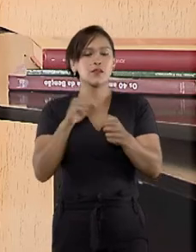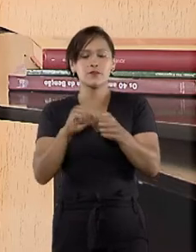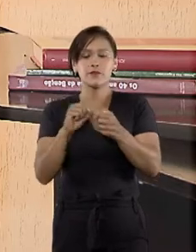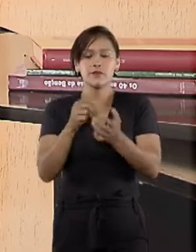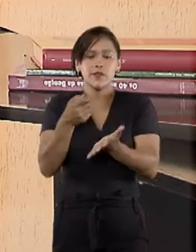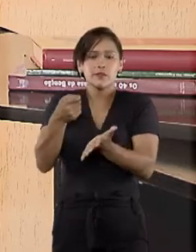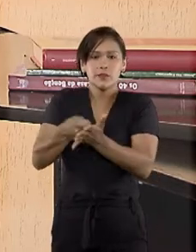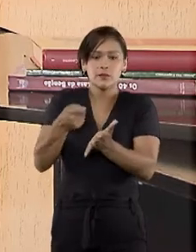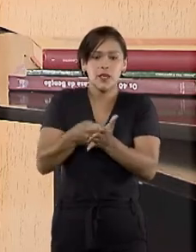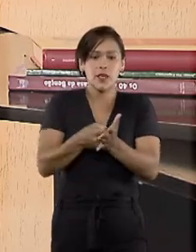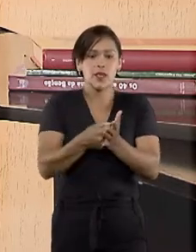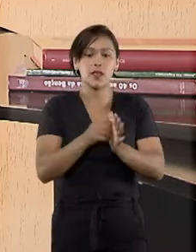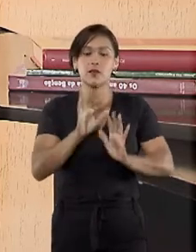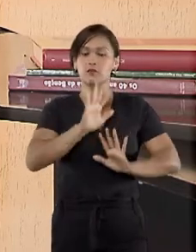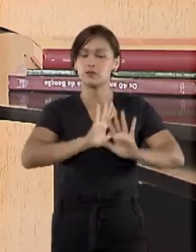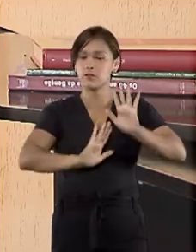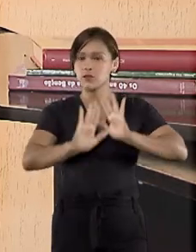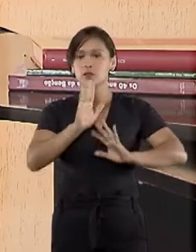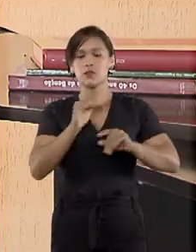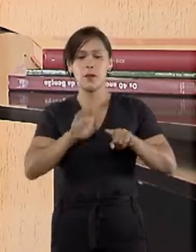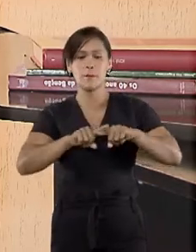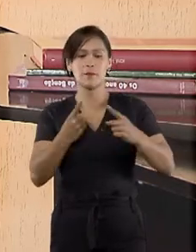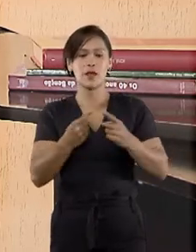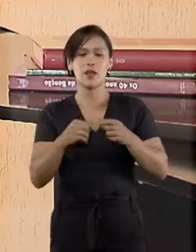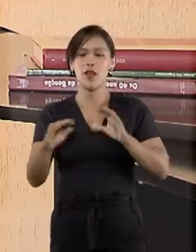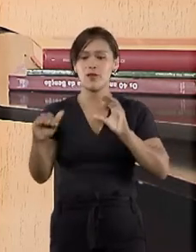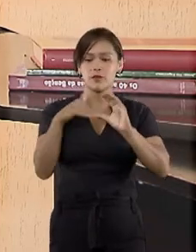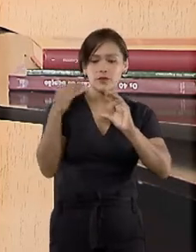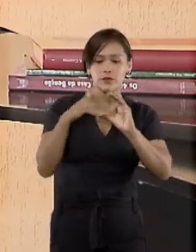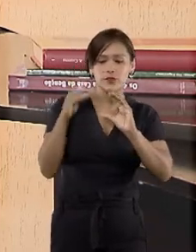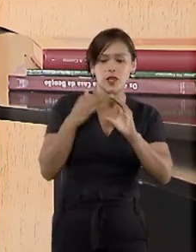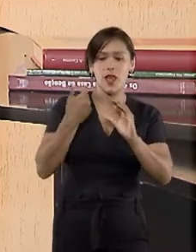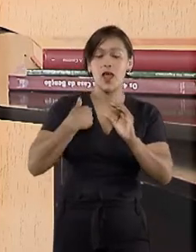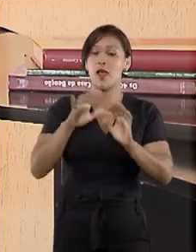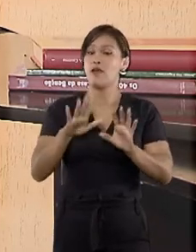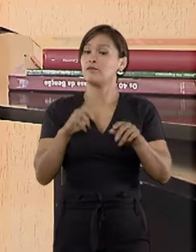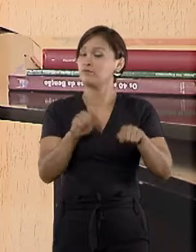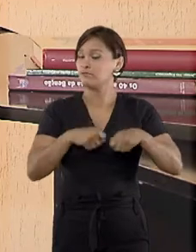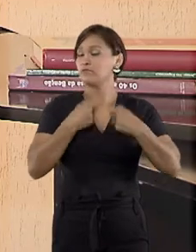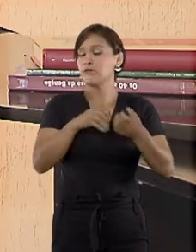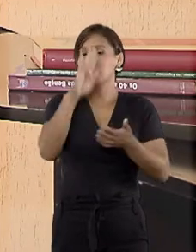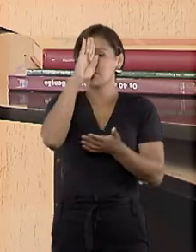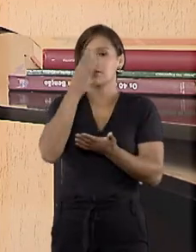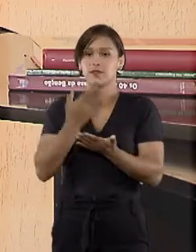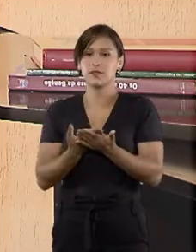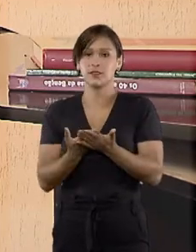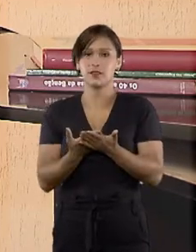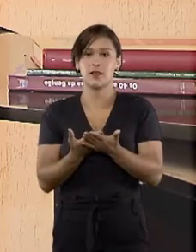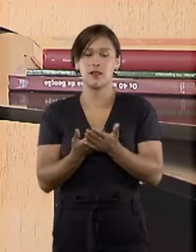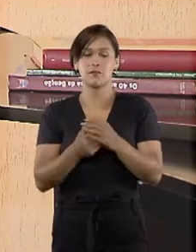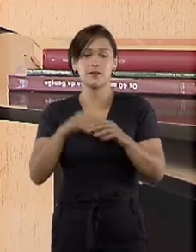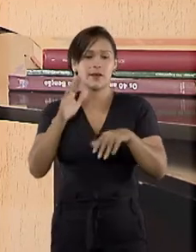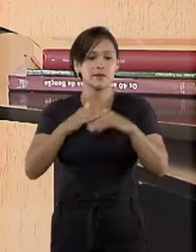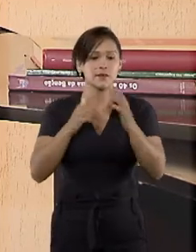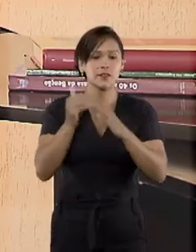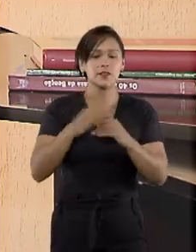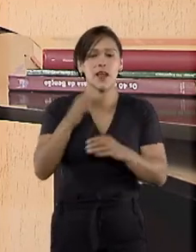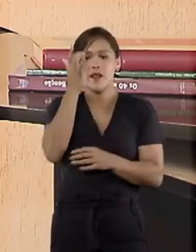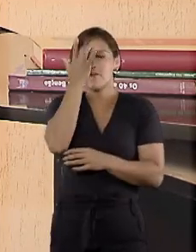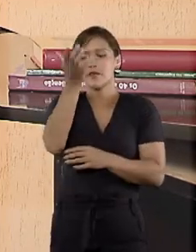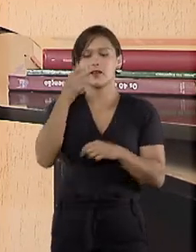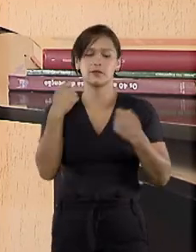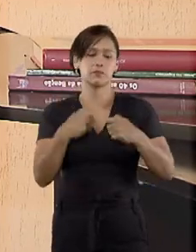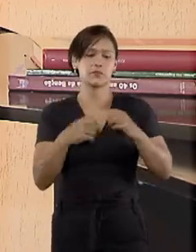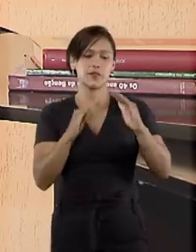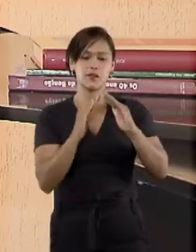primeiras compras, meio que inseguro a princípio. Mas começou a chegar e você começa a ter essa confiança, porque a praticidade é enorme, você não